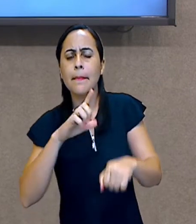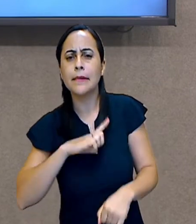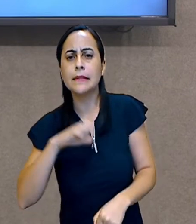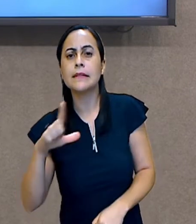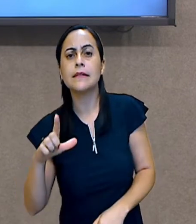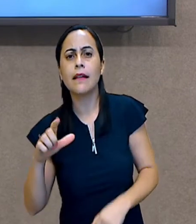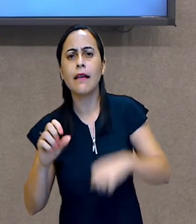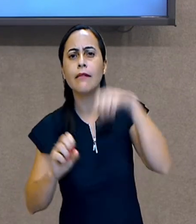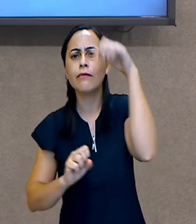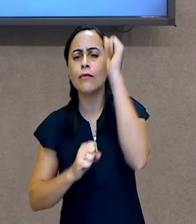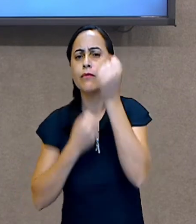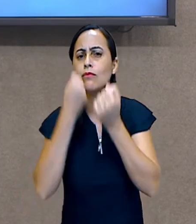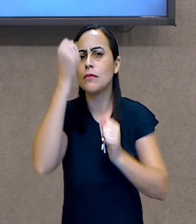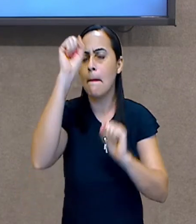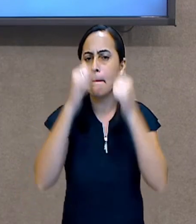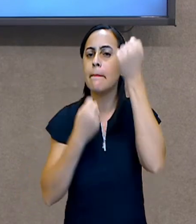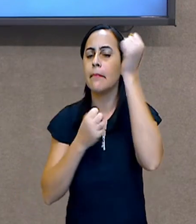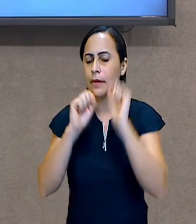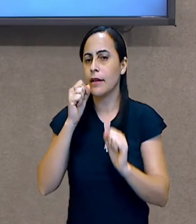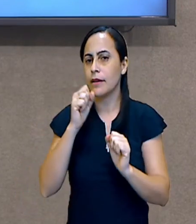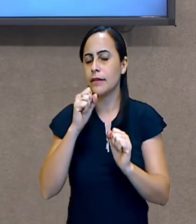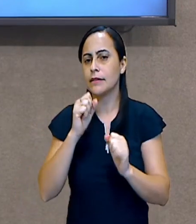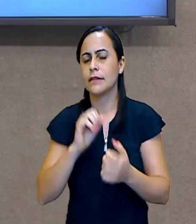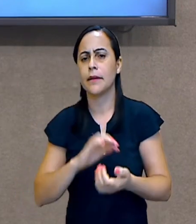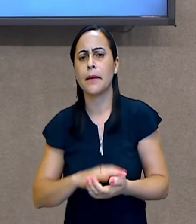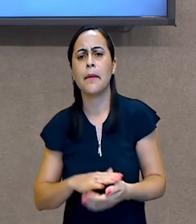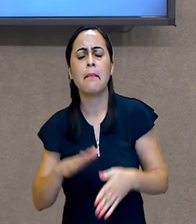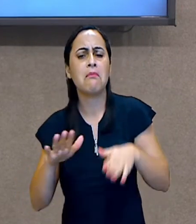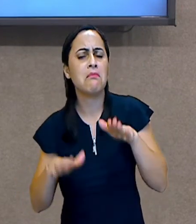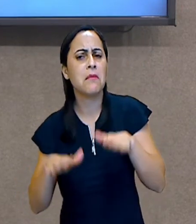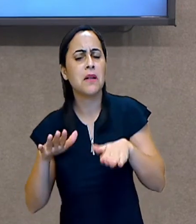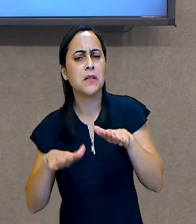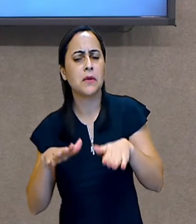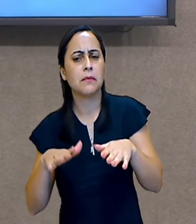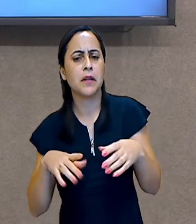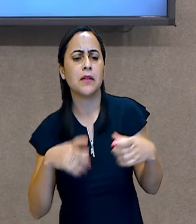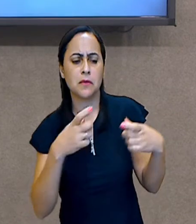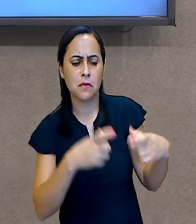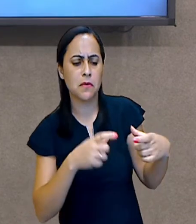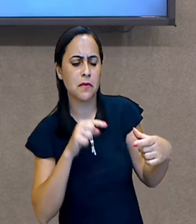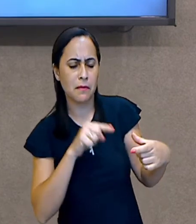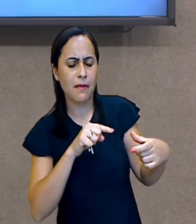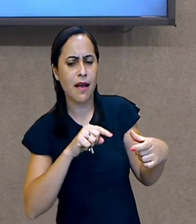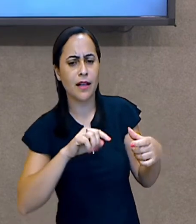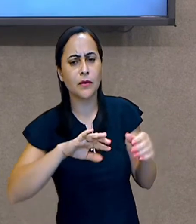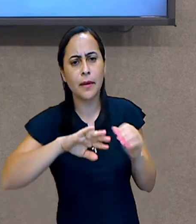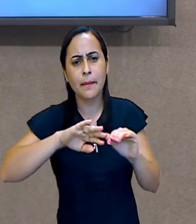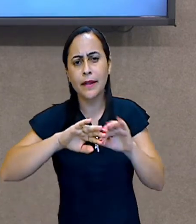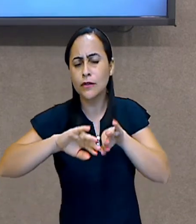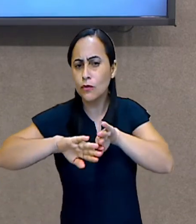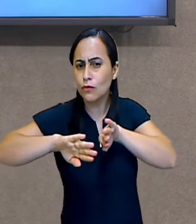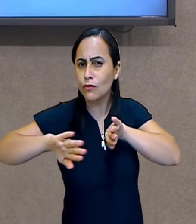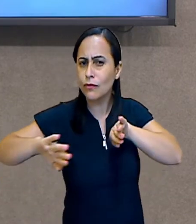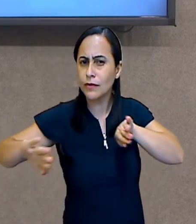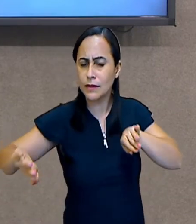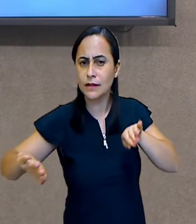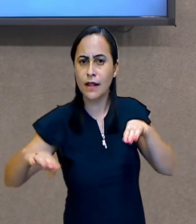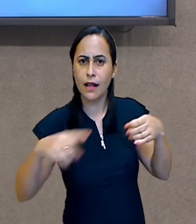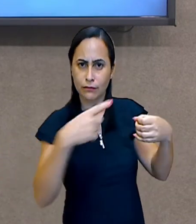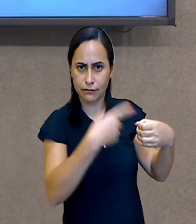indústrias. O próprio nome já diz. Geralmente, os bairros industriais, eles ficam bem afastados da cidade.